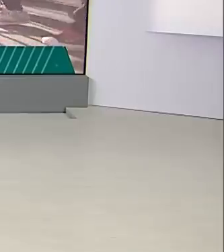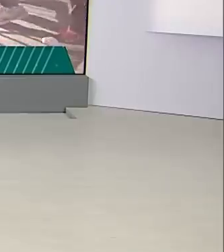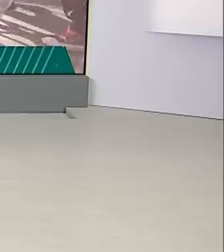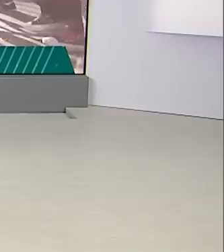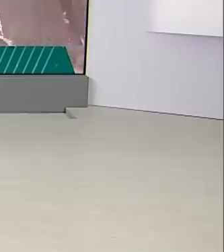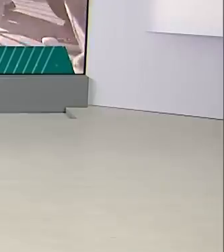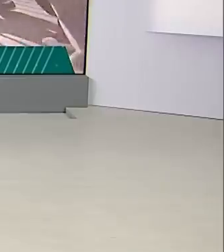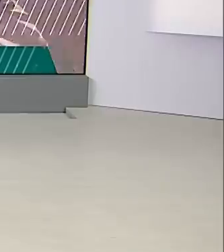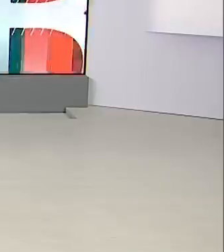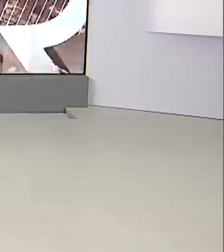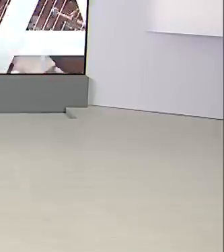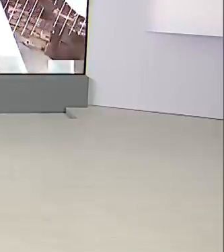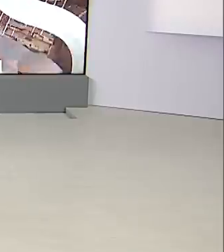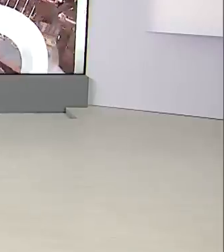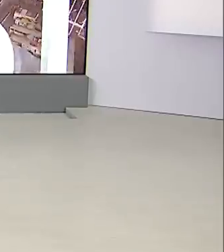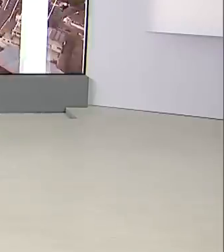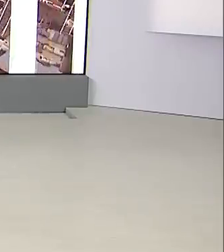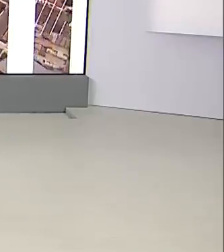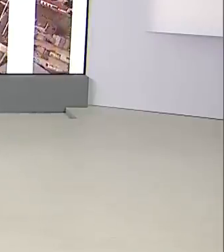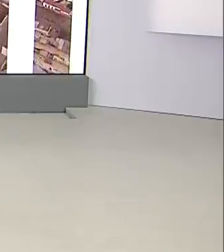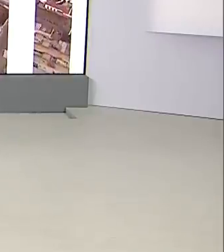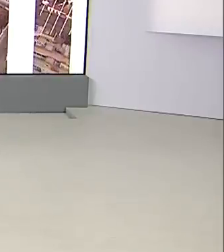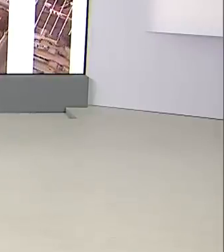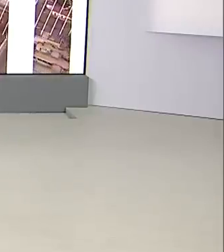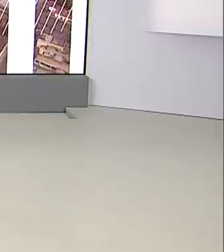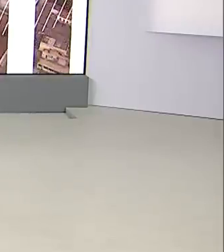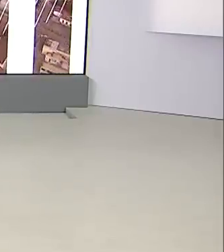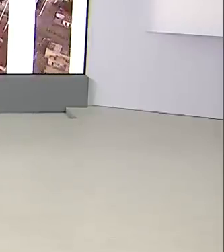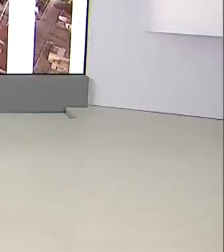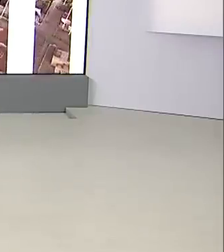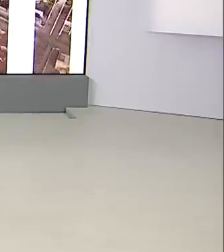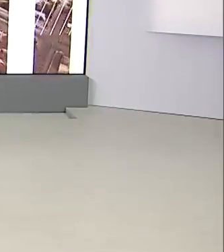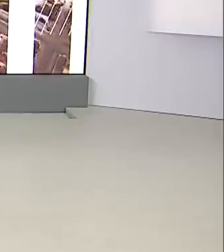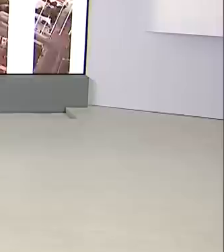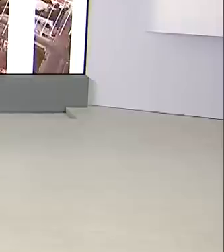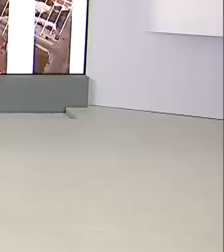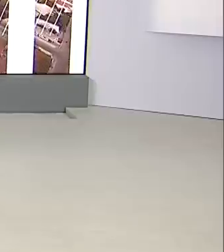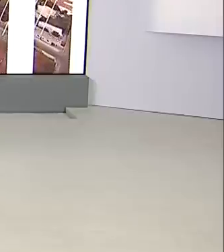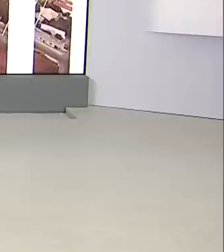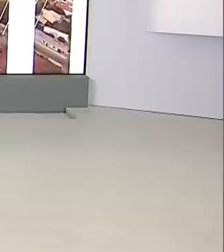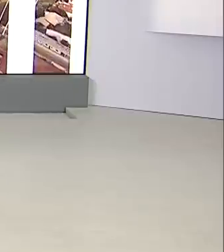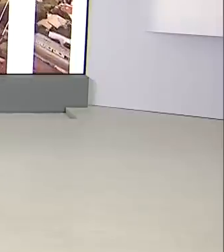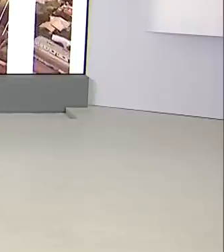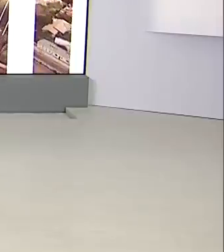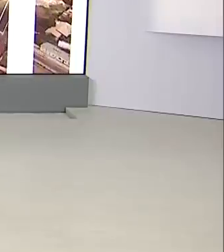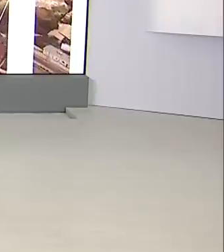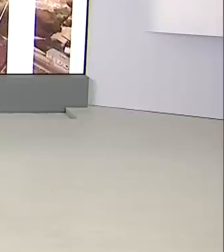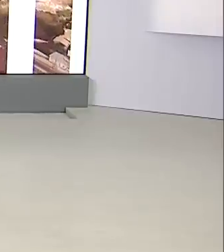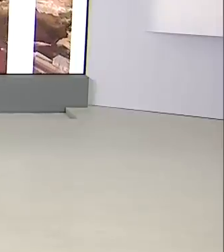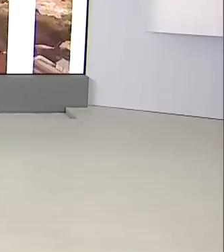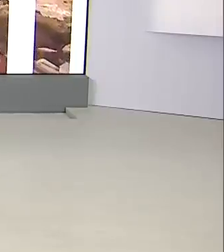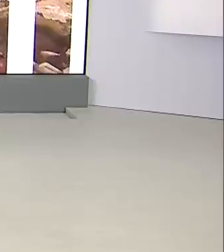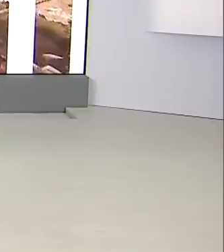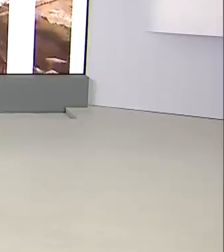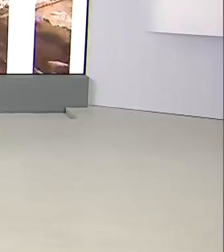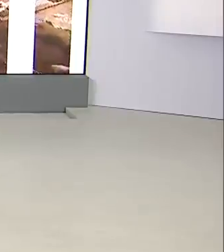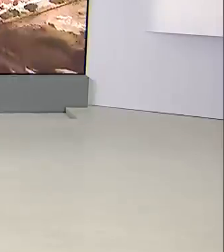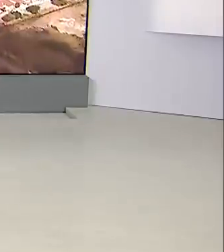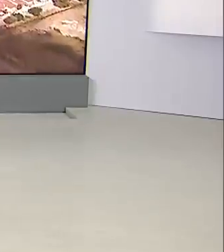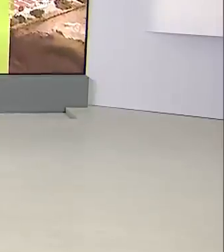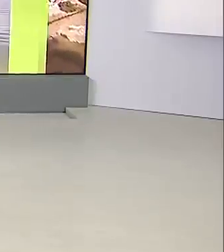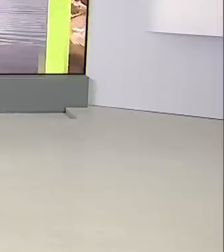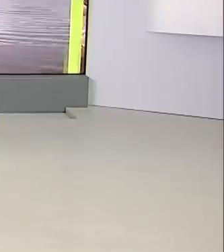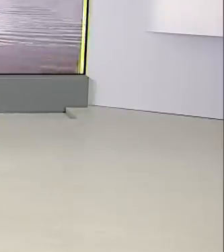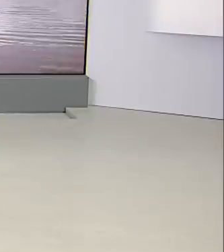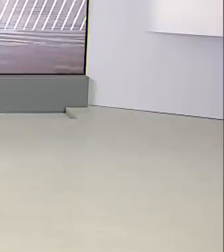permanecer por mais 180 dias em Mato Grosso do Sul. De acordo com portaria, publicada hoje no Diário Oficial da União,